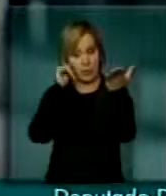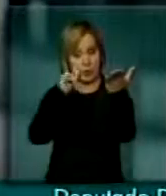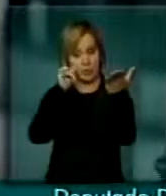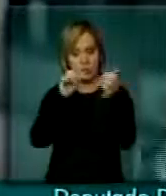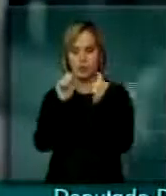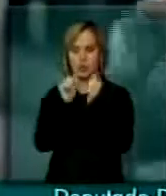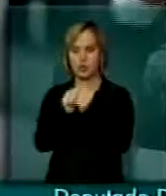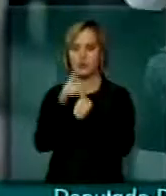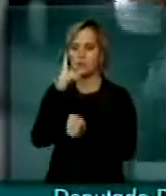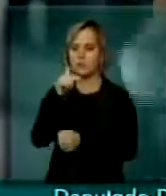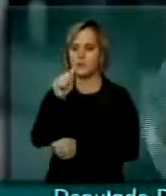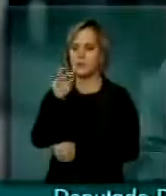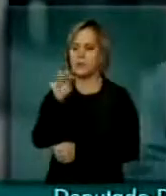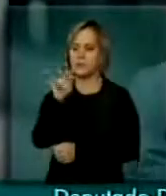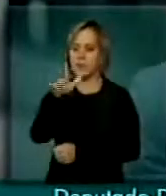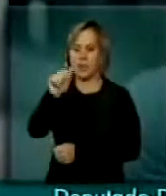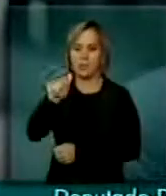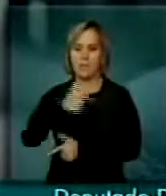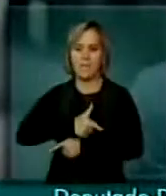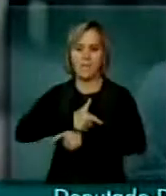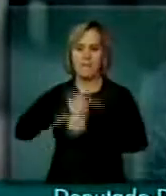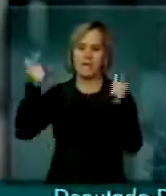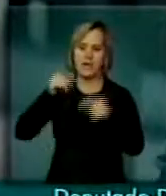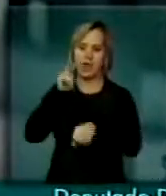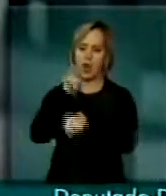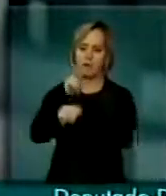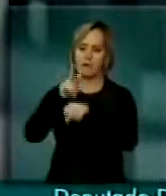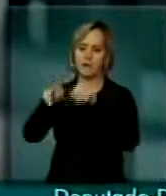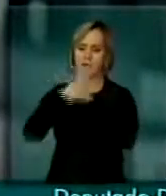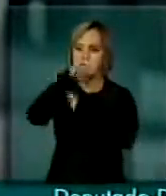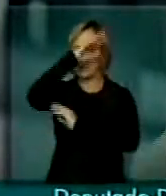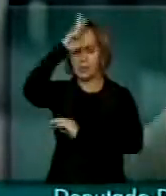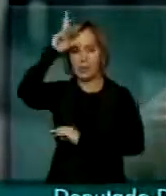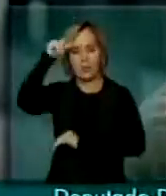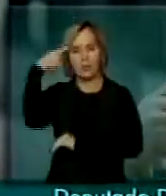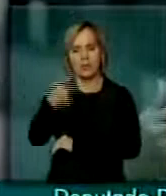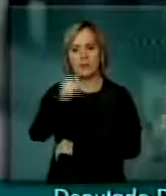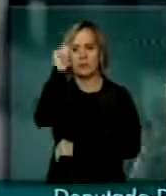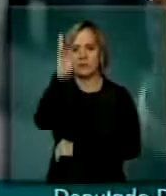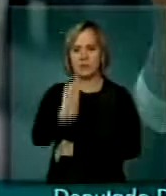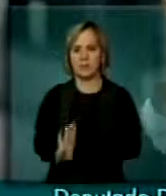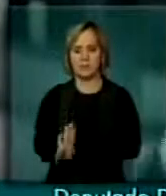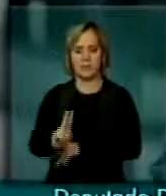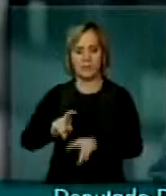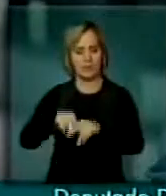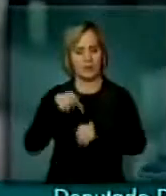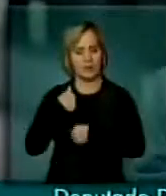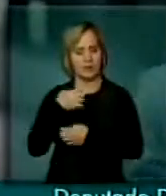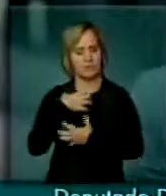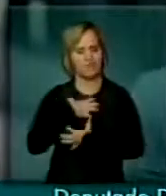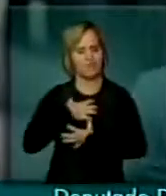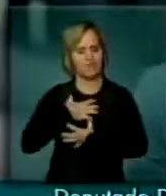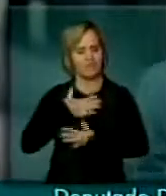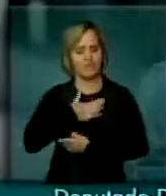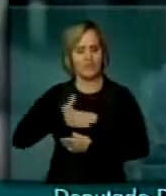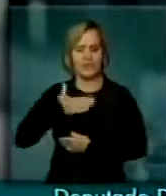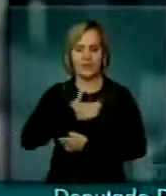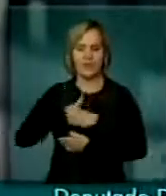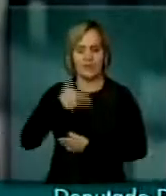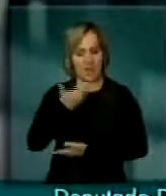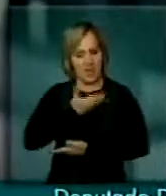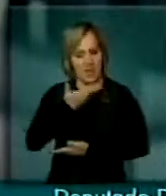a maior defensora da Amazônia que existe no Brasil. Então, fico muito contente em ser um